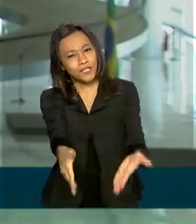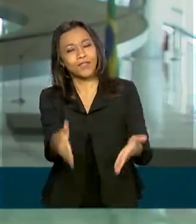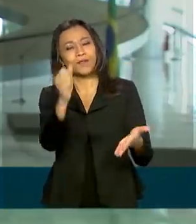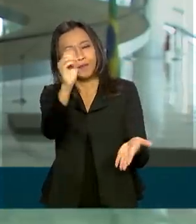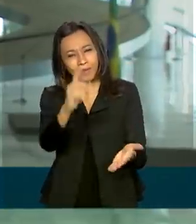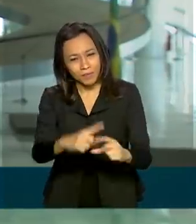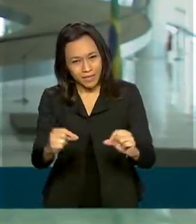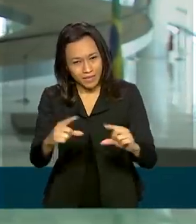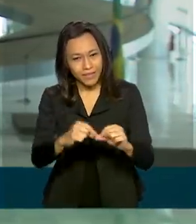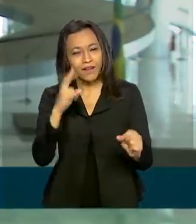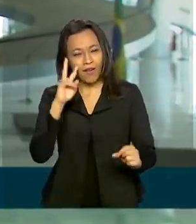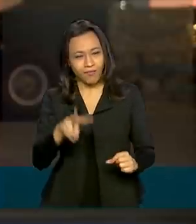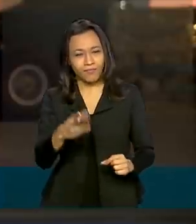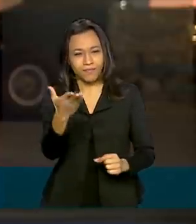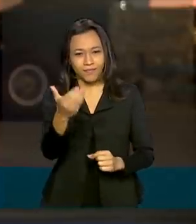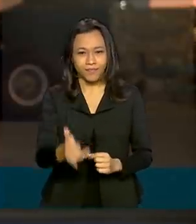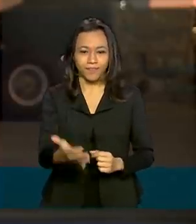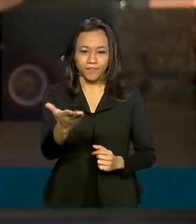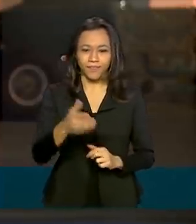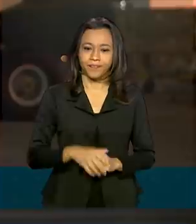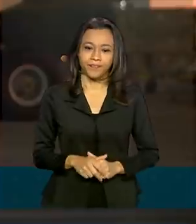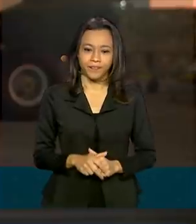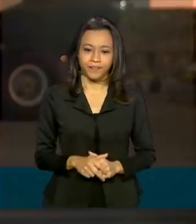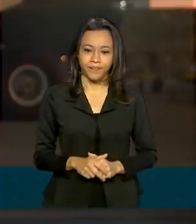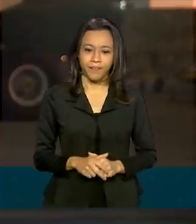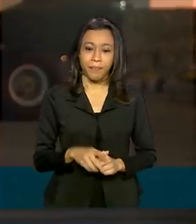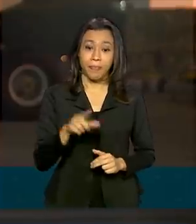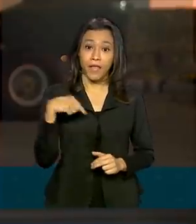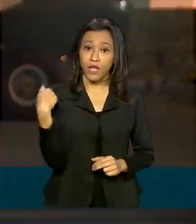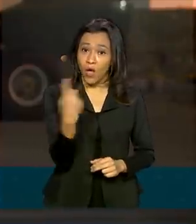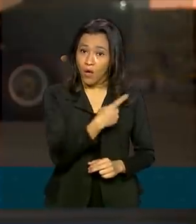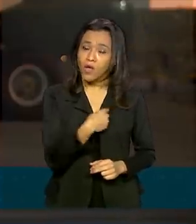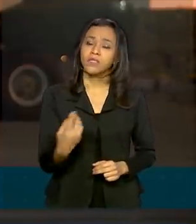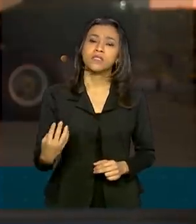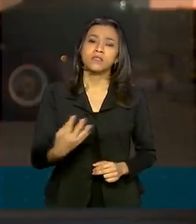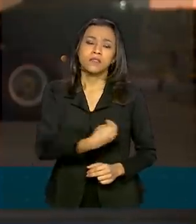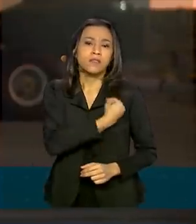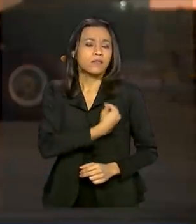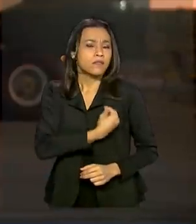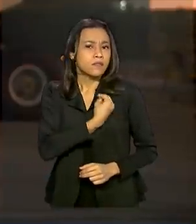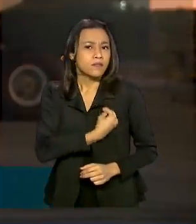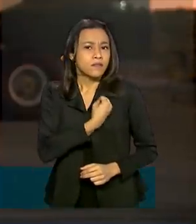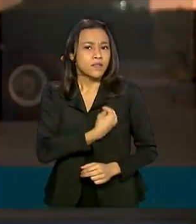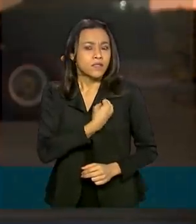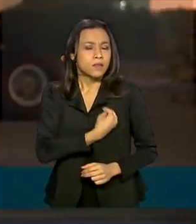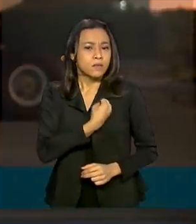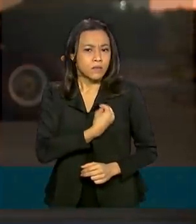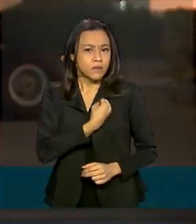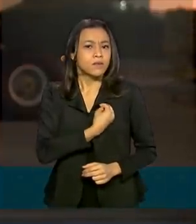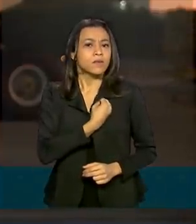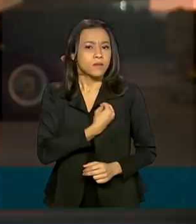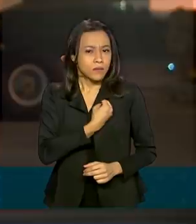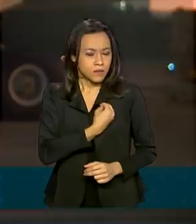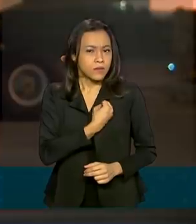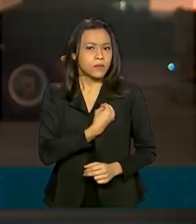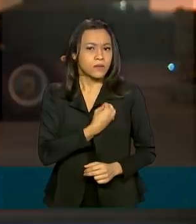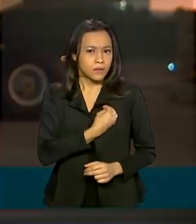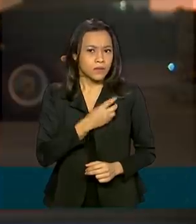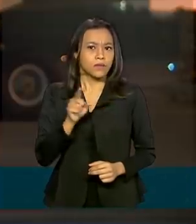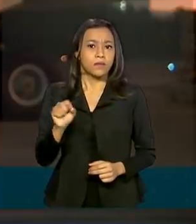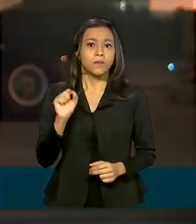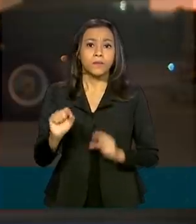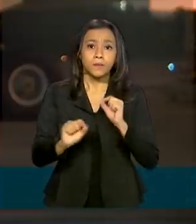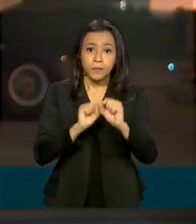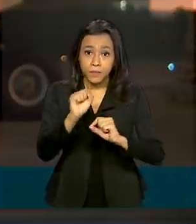Vamos ouvir o que ele disse. Em um momento em que vivemos uma permeabilização das fronteiras, uma